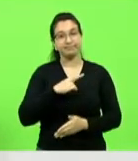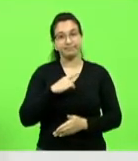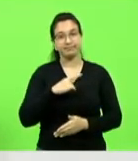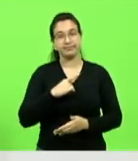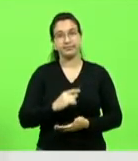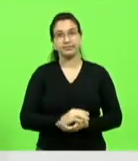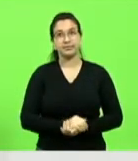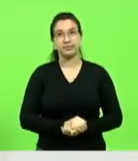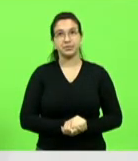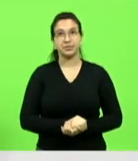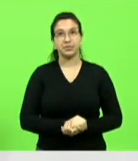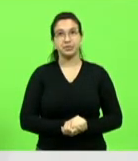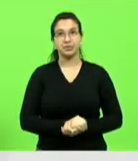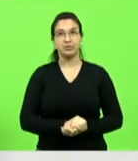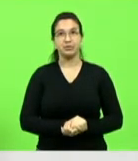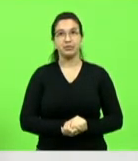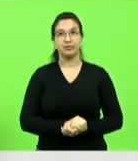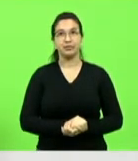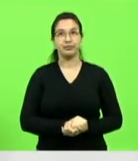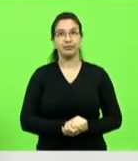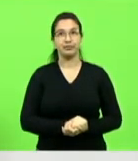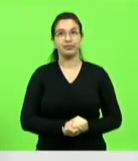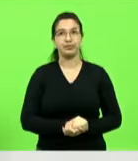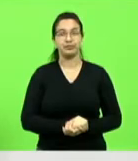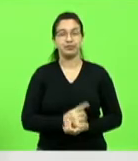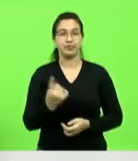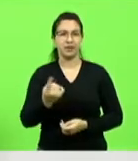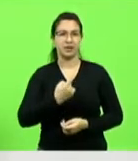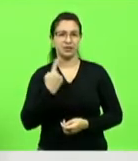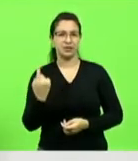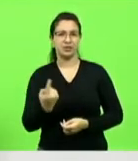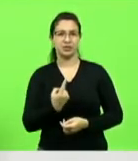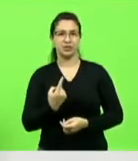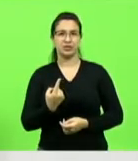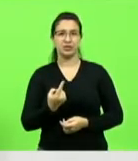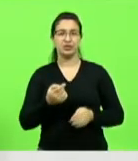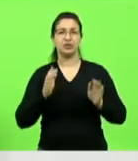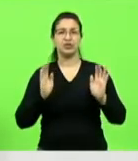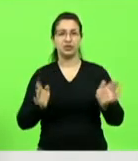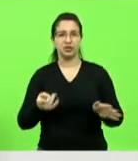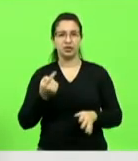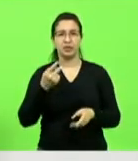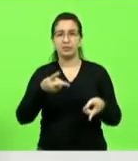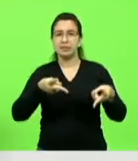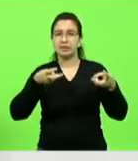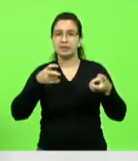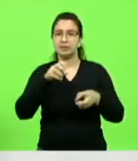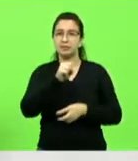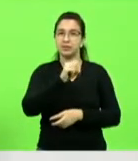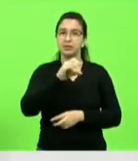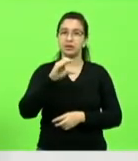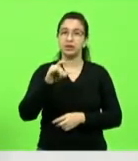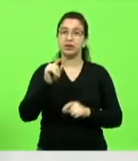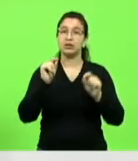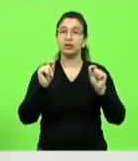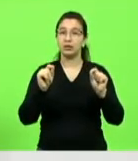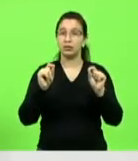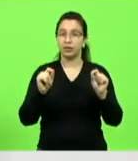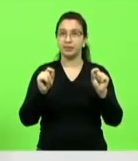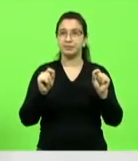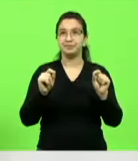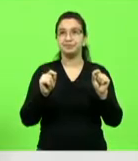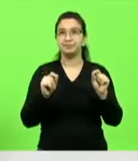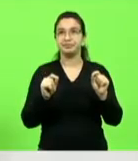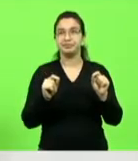Não é nenhuma novidade o que nós estamos acompanhando em Santa Catarina por